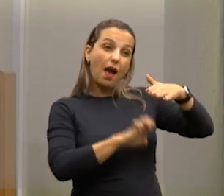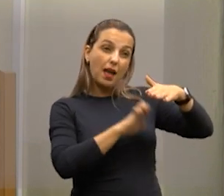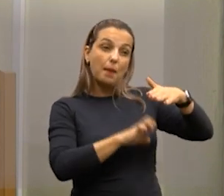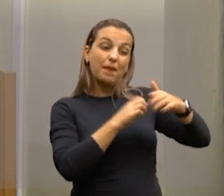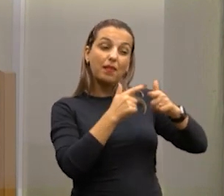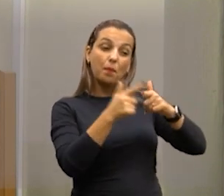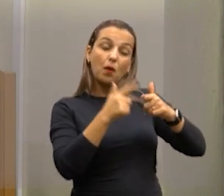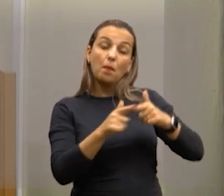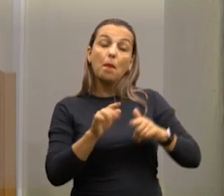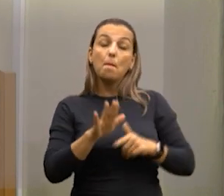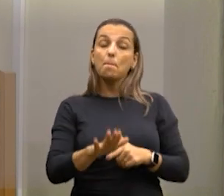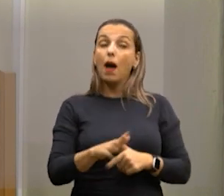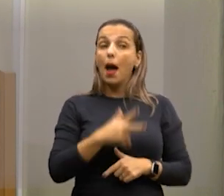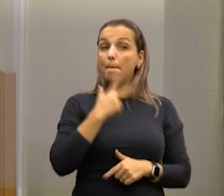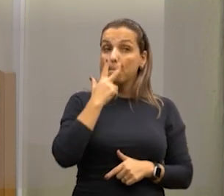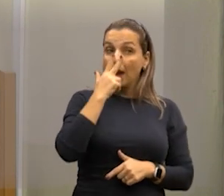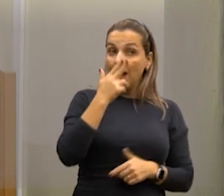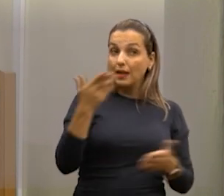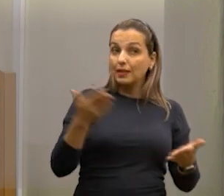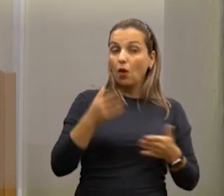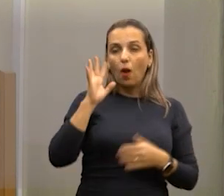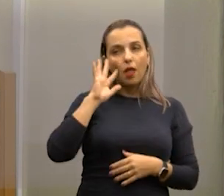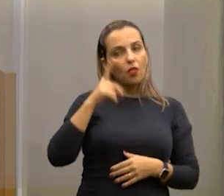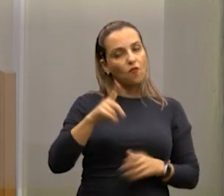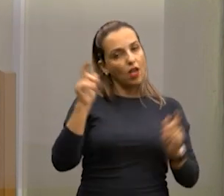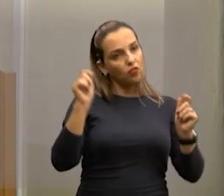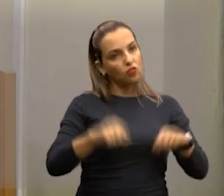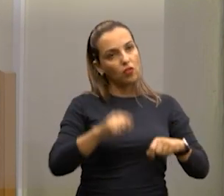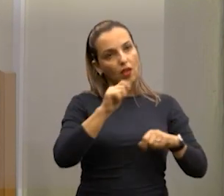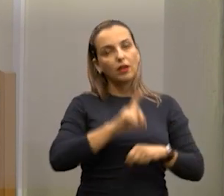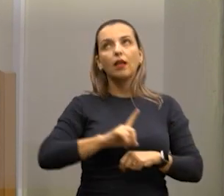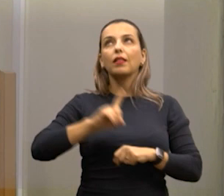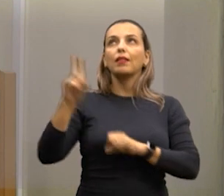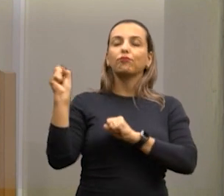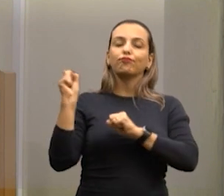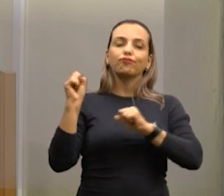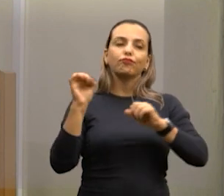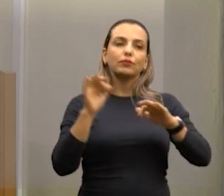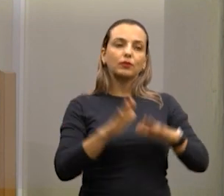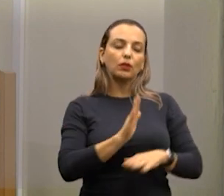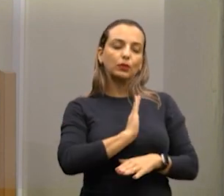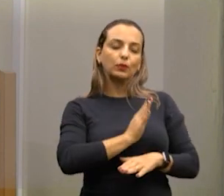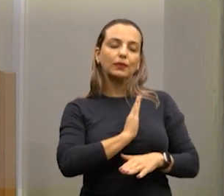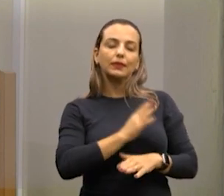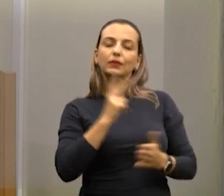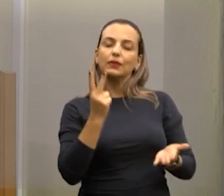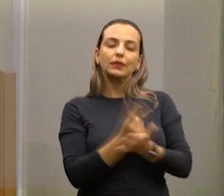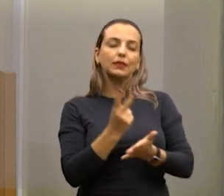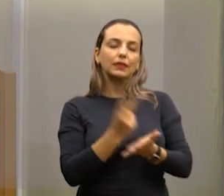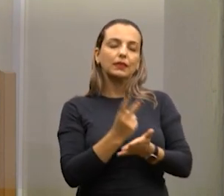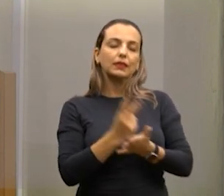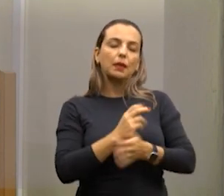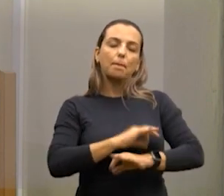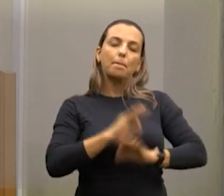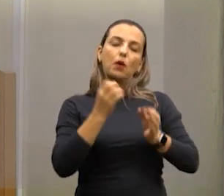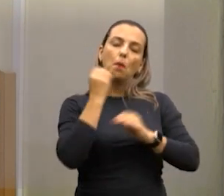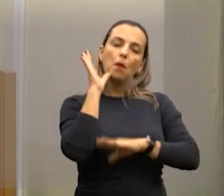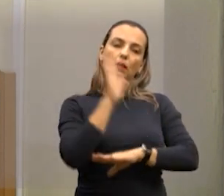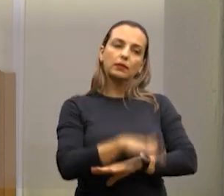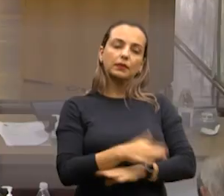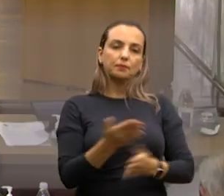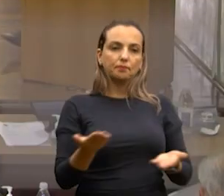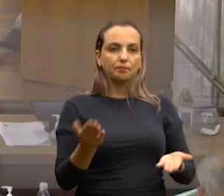problema, mas me parece que está sendo solucionado. Que a graça de Deus esteja em vossos corações. Uma ótima tarde a todos.